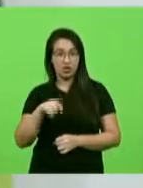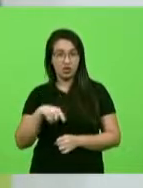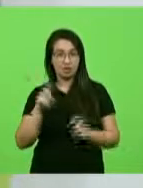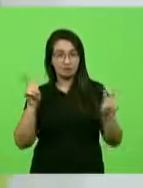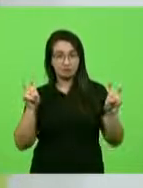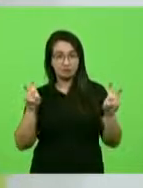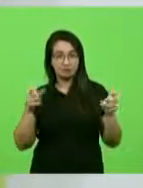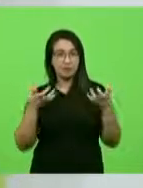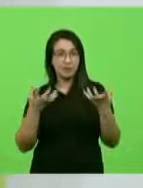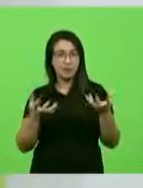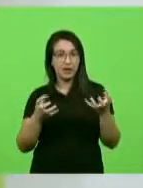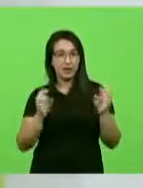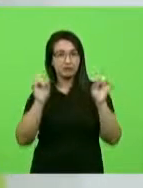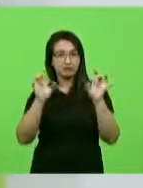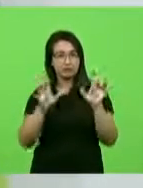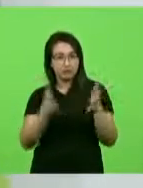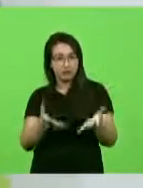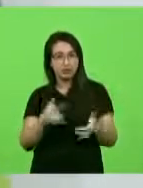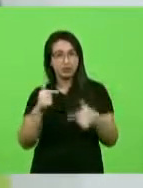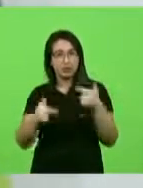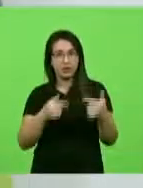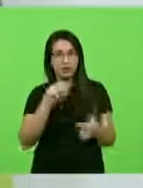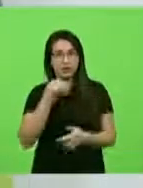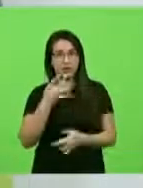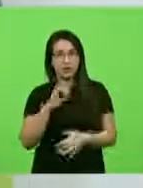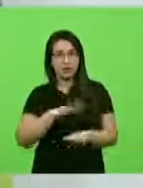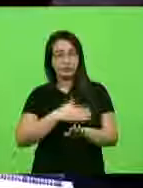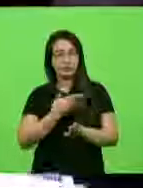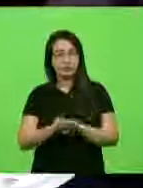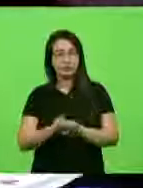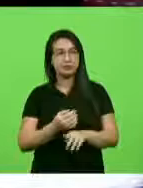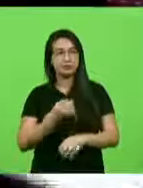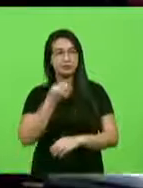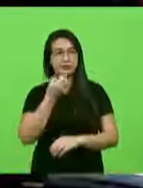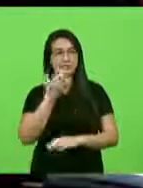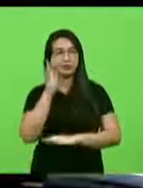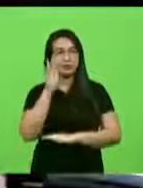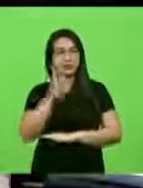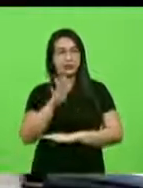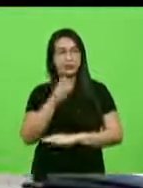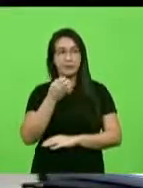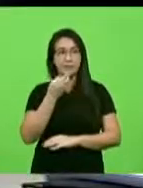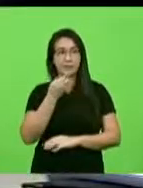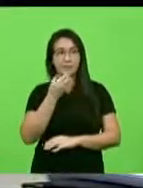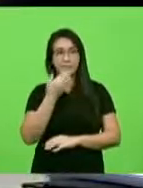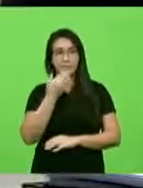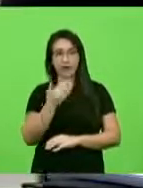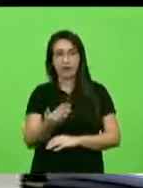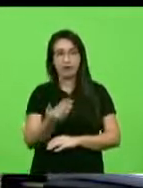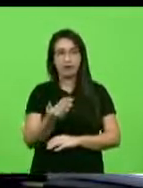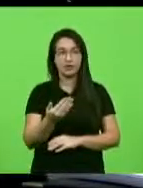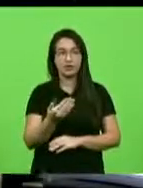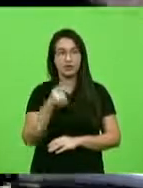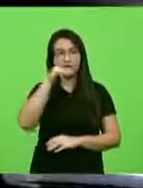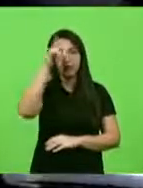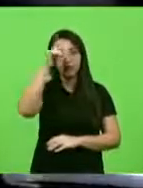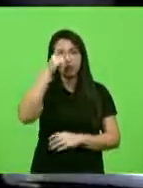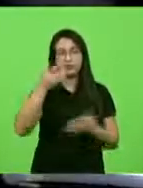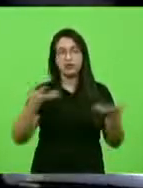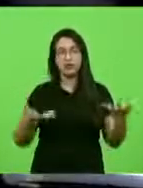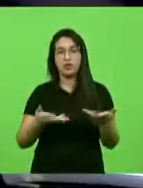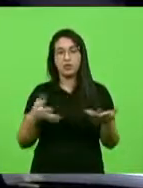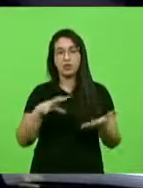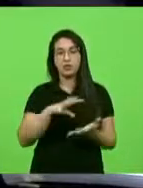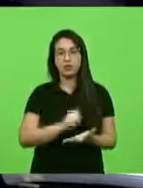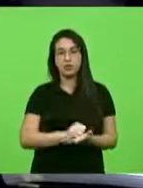todos um bom trabalho aqui na casa aqui obrigado deputado sargento Lima próximo inscrito o